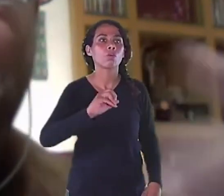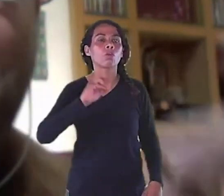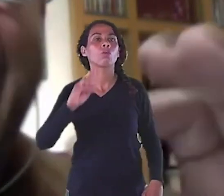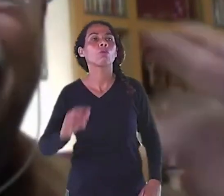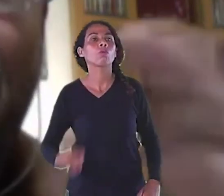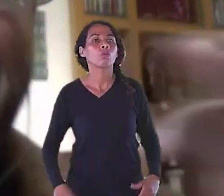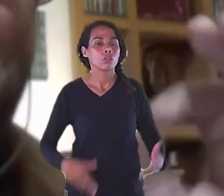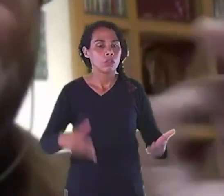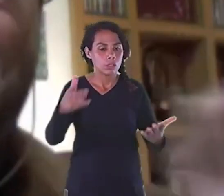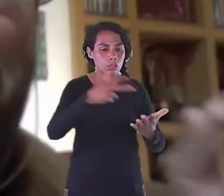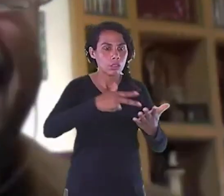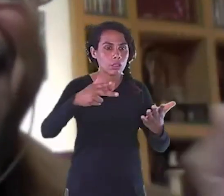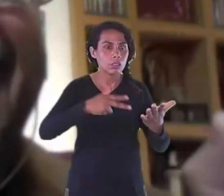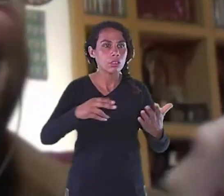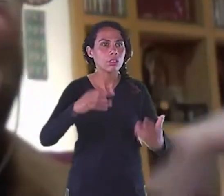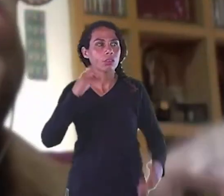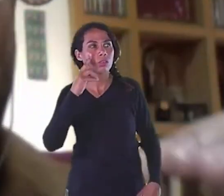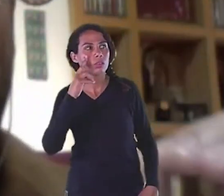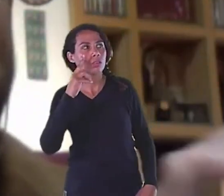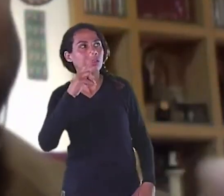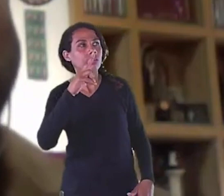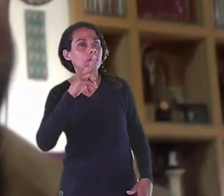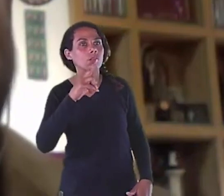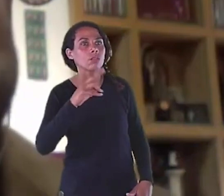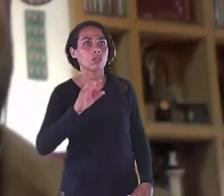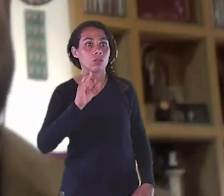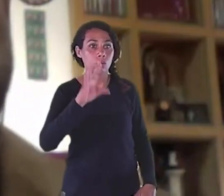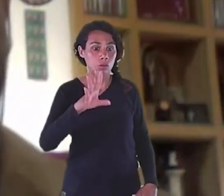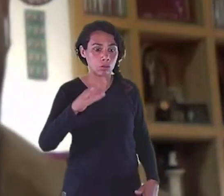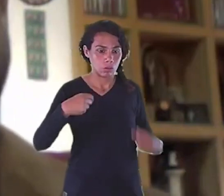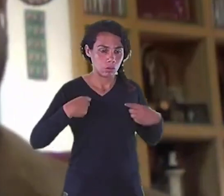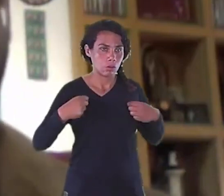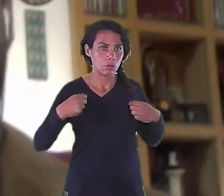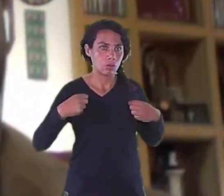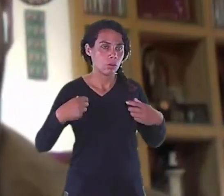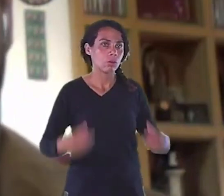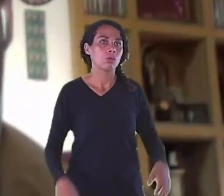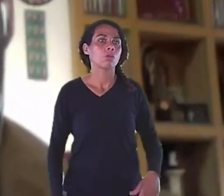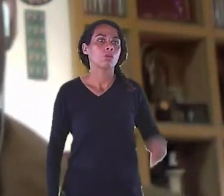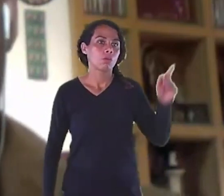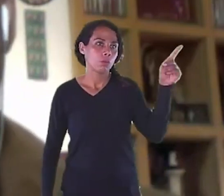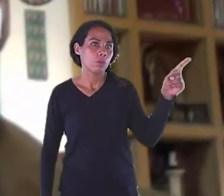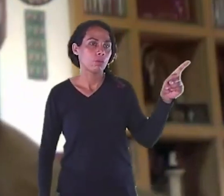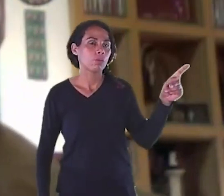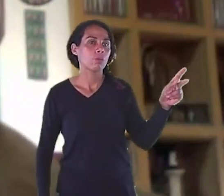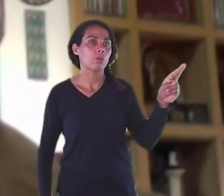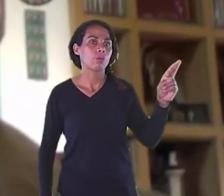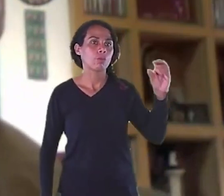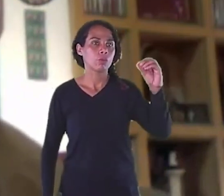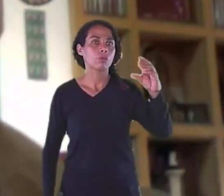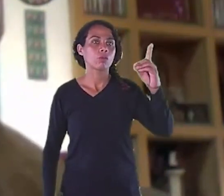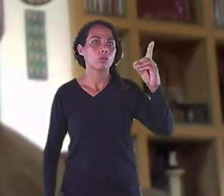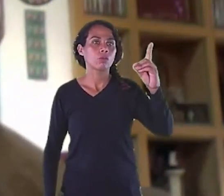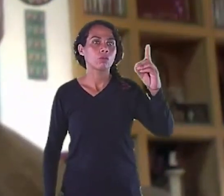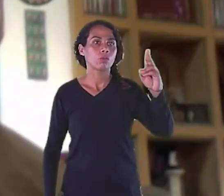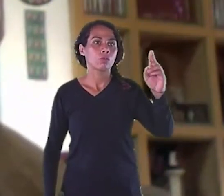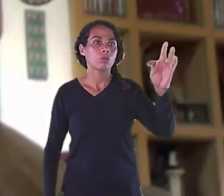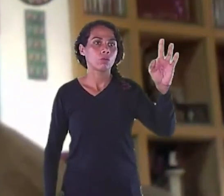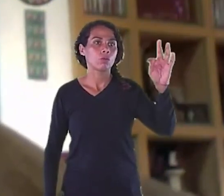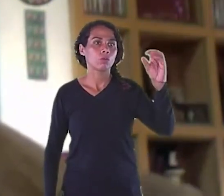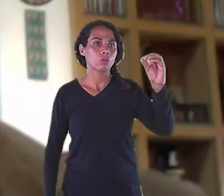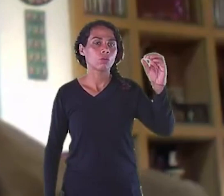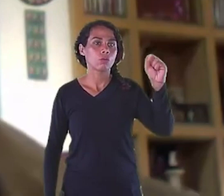Olha É tão complexa A situação Que cada vez mais O design se abre Ao ponto de chegar Em aberrações